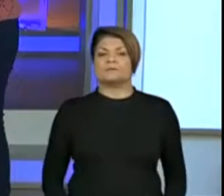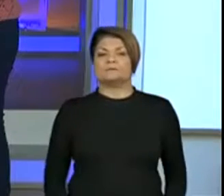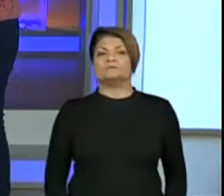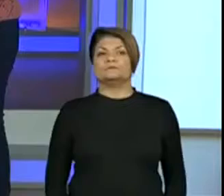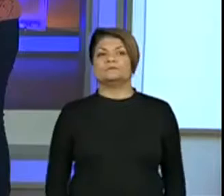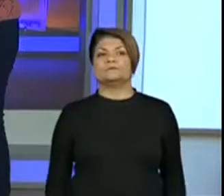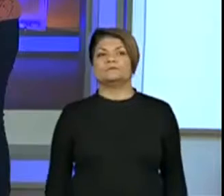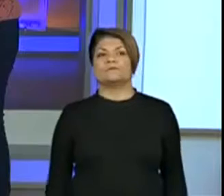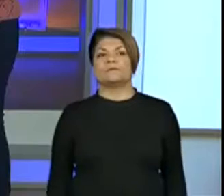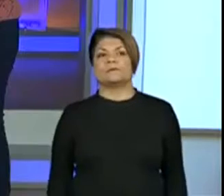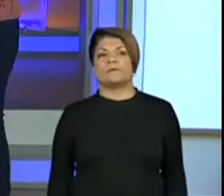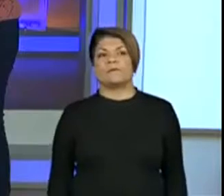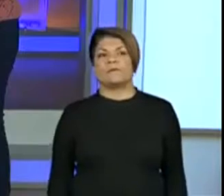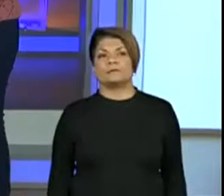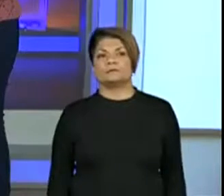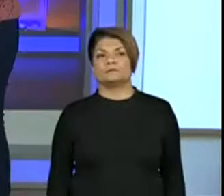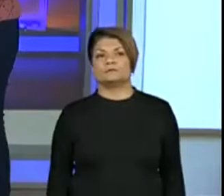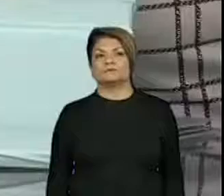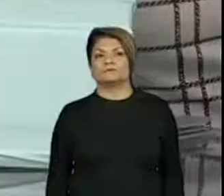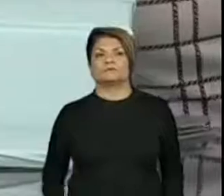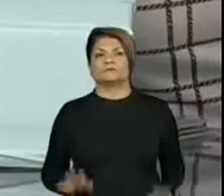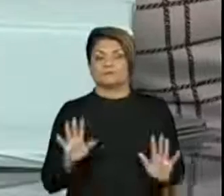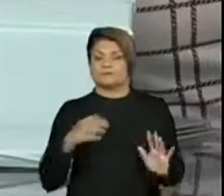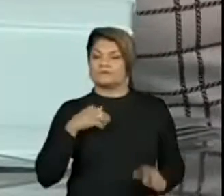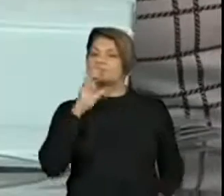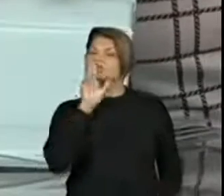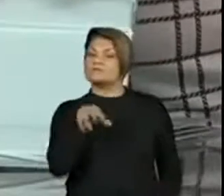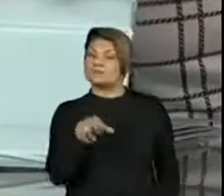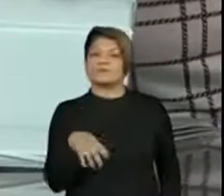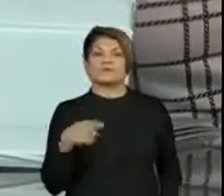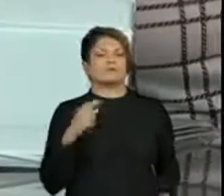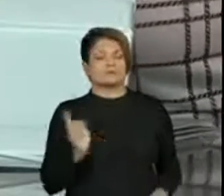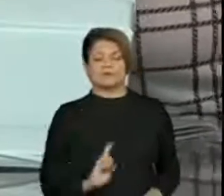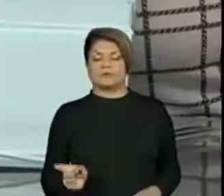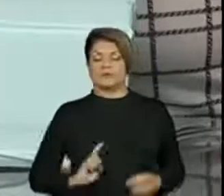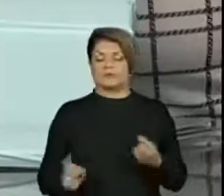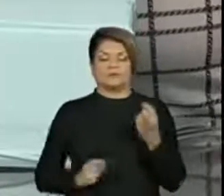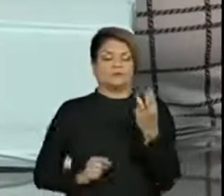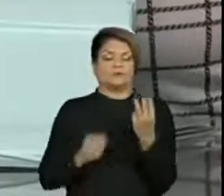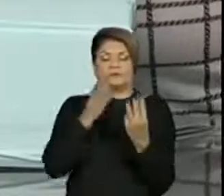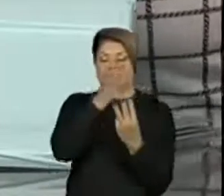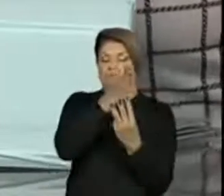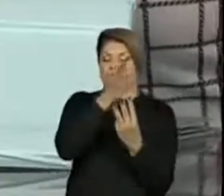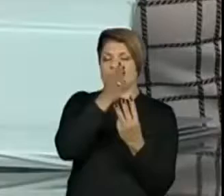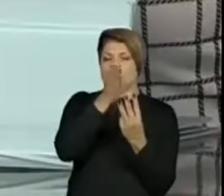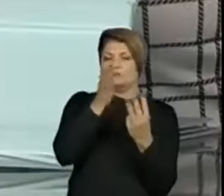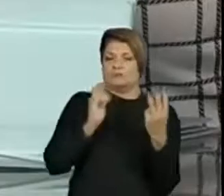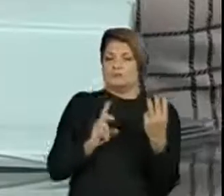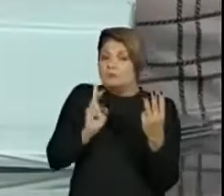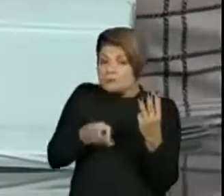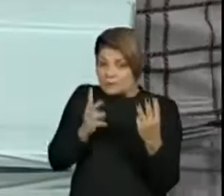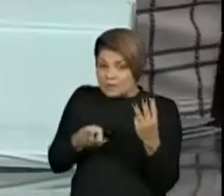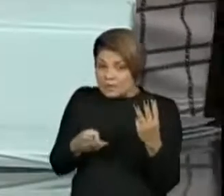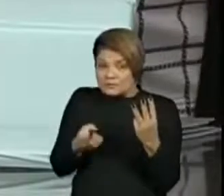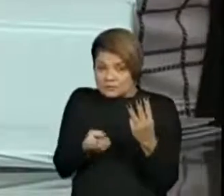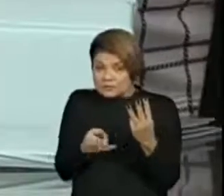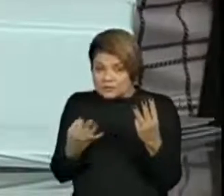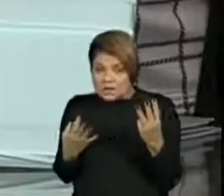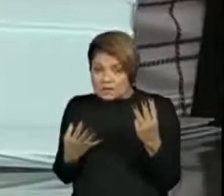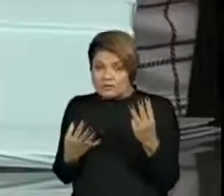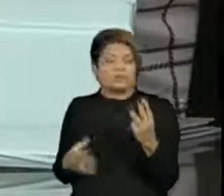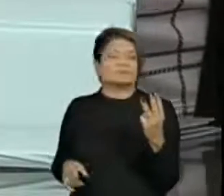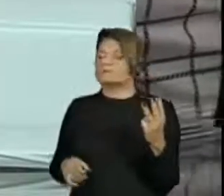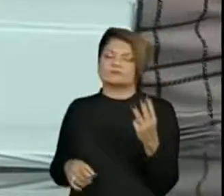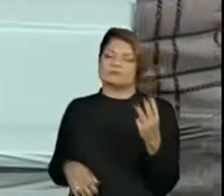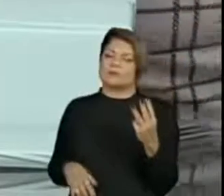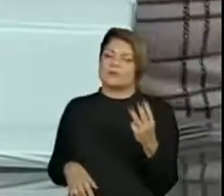respondendo a sua pergunta para o... Não, não, não. Esses três números, 3, não têm o mesmo valor, porque cada um ocupa uma